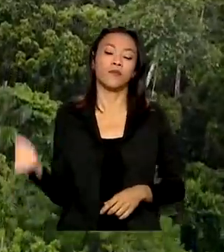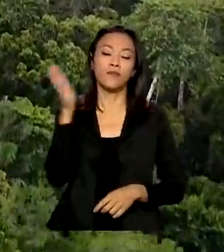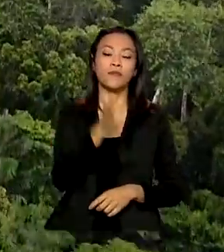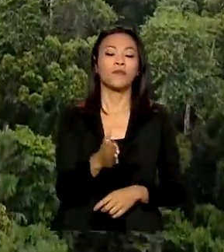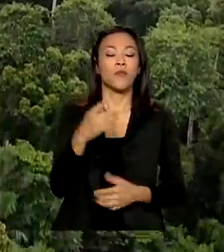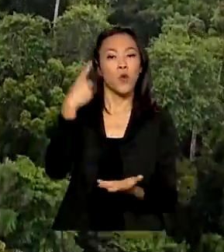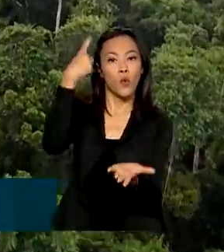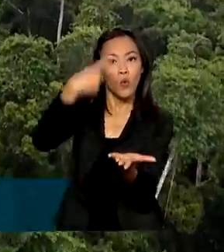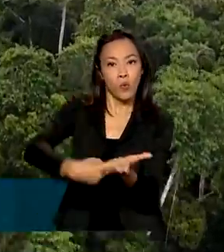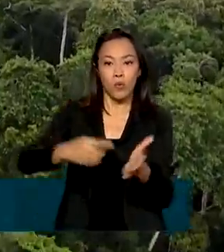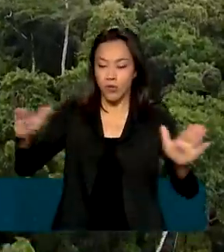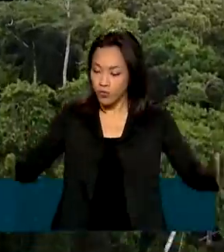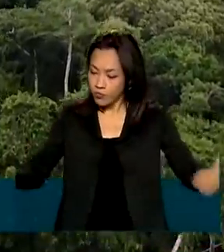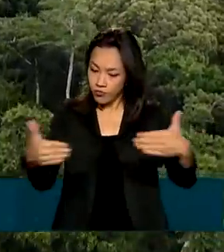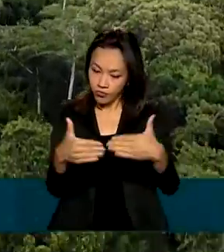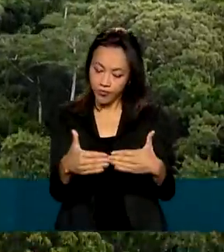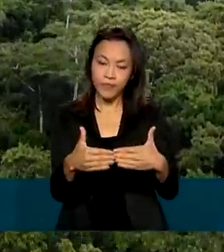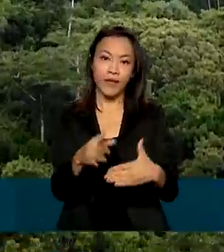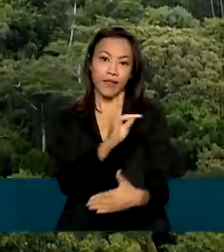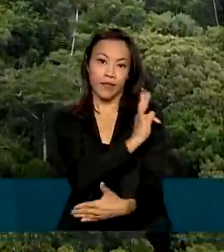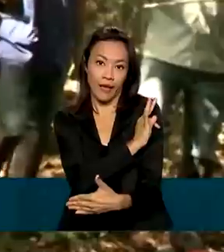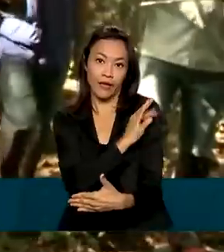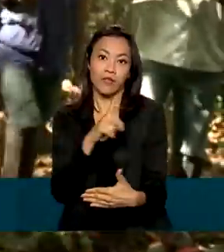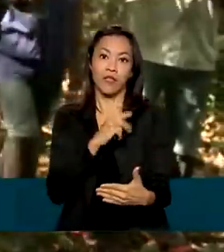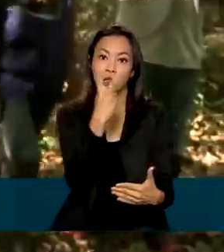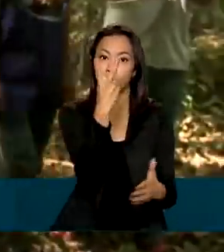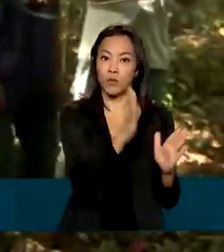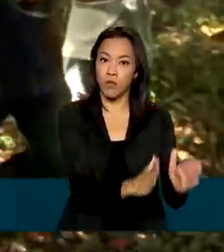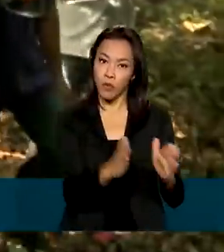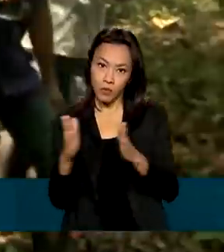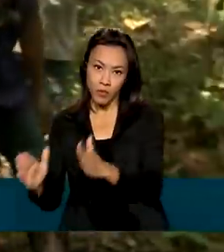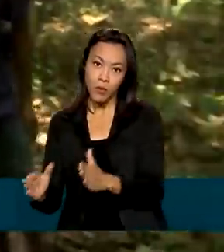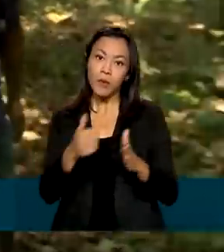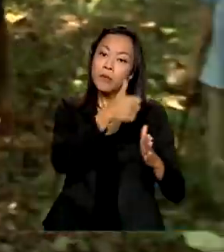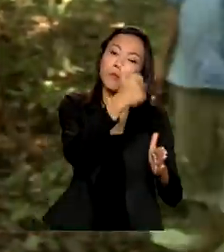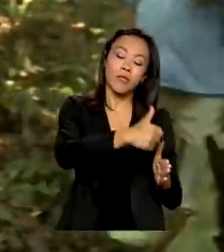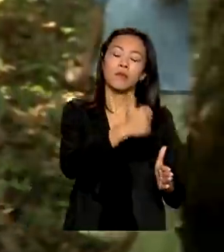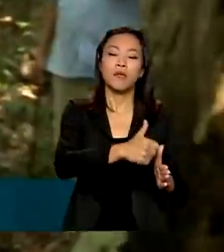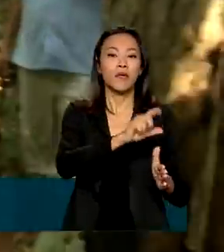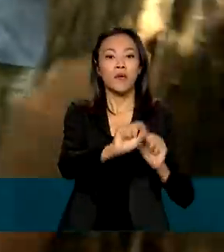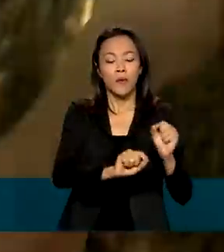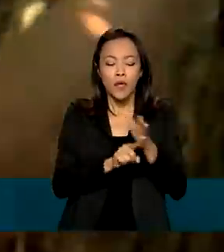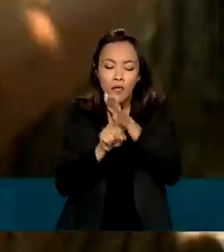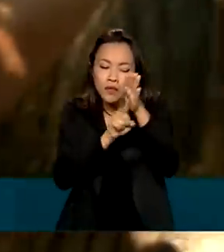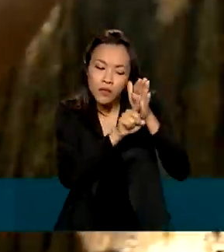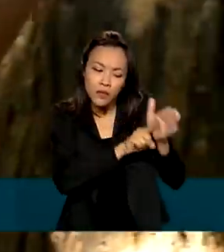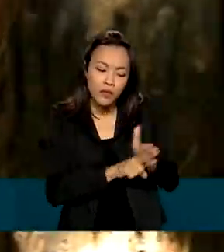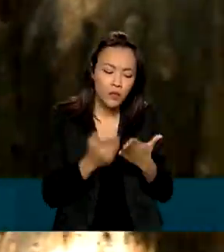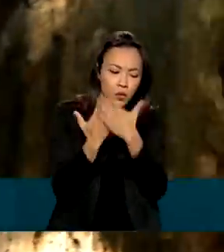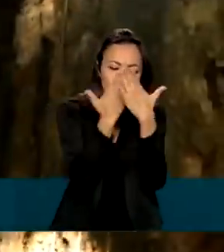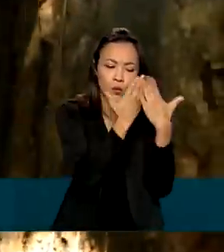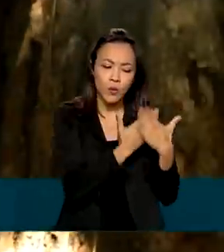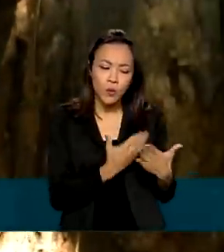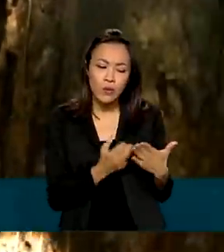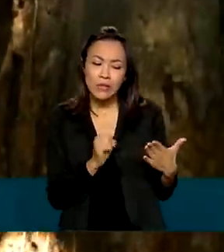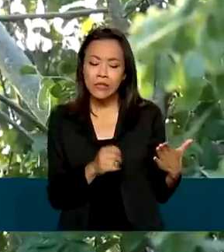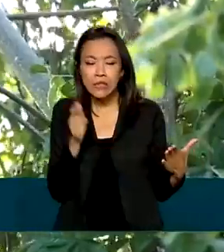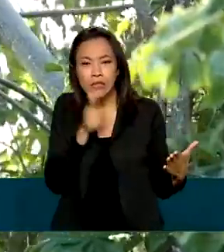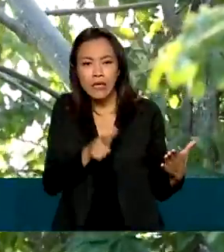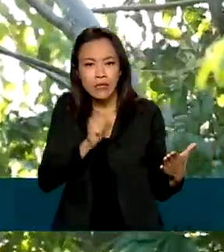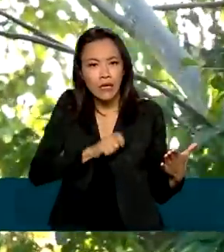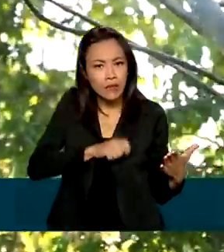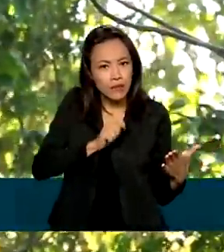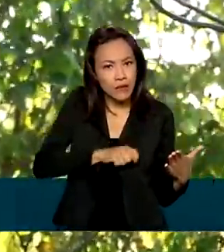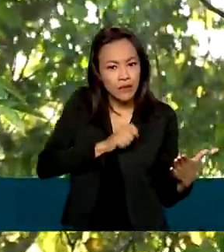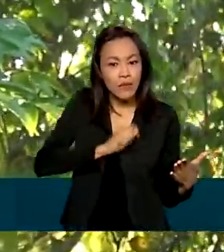de cooperação técnica prevê duas etapas. A primeira será a realização de estudos para verificar a viabilidade de pagar